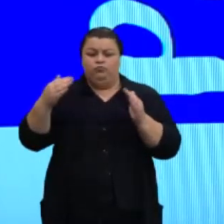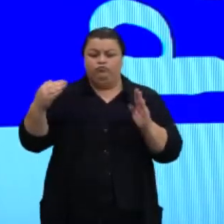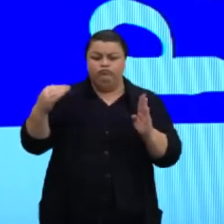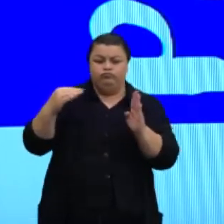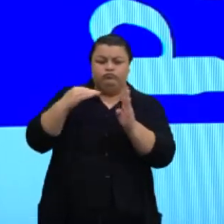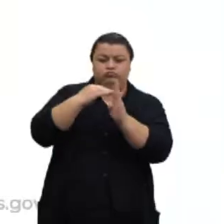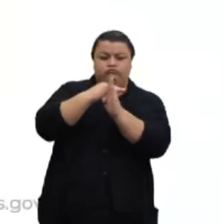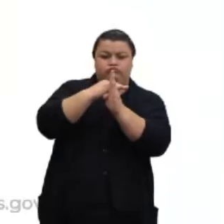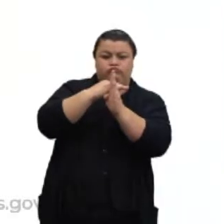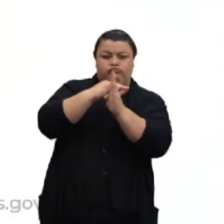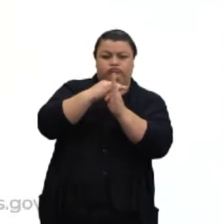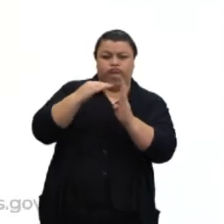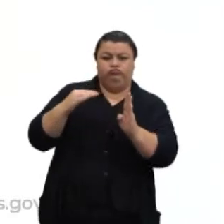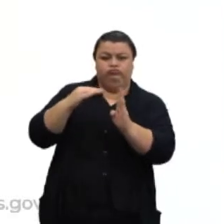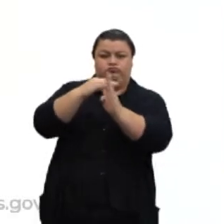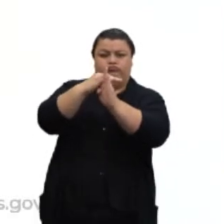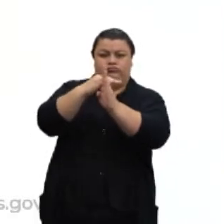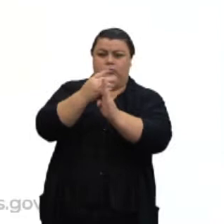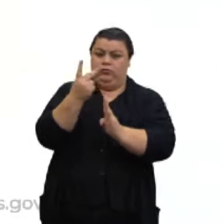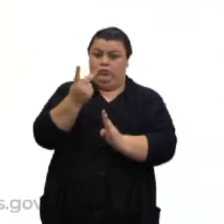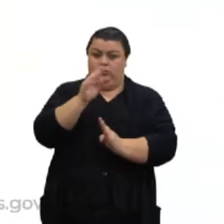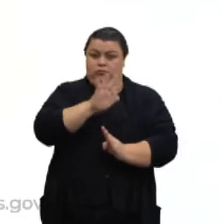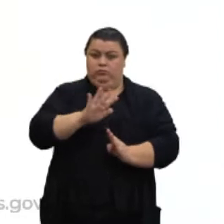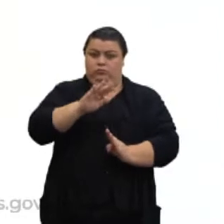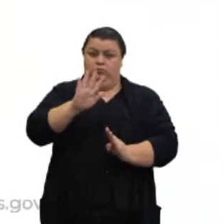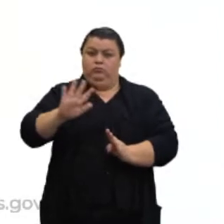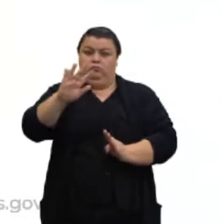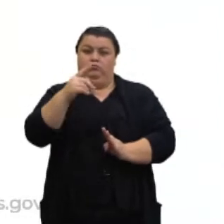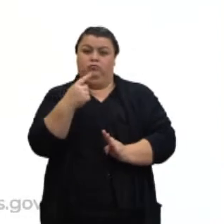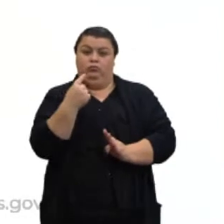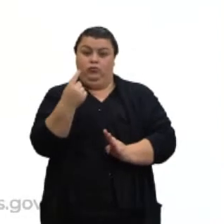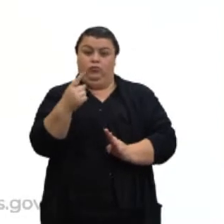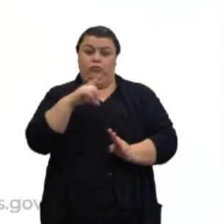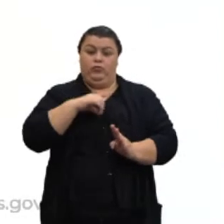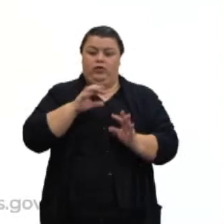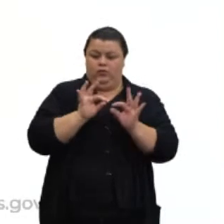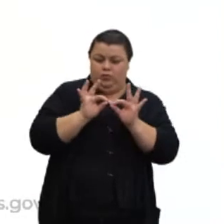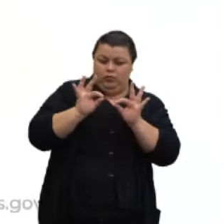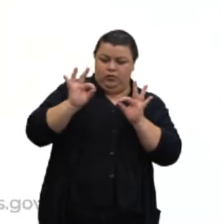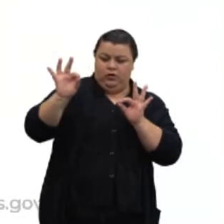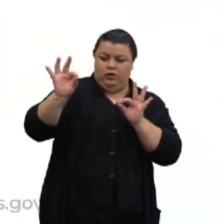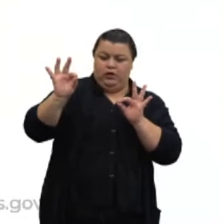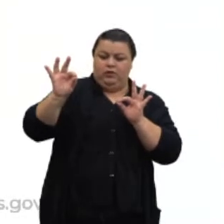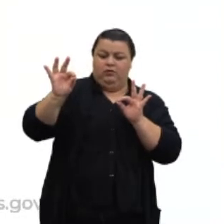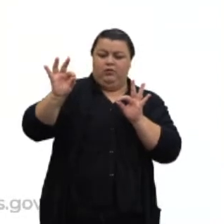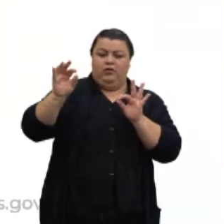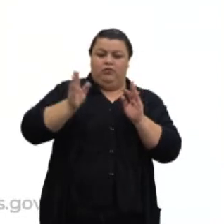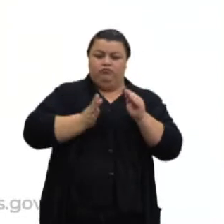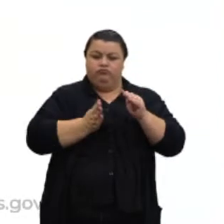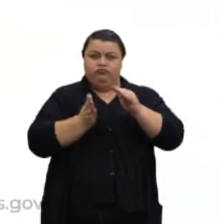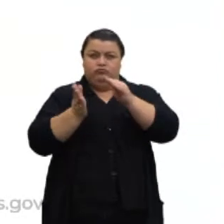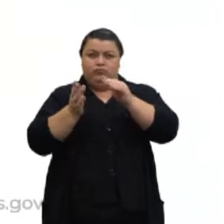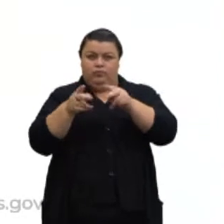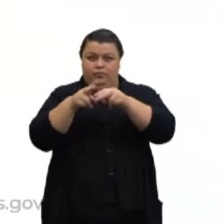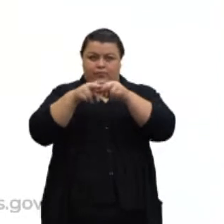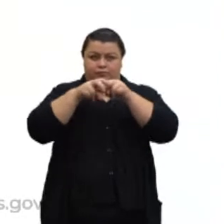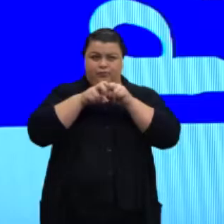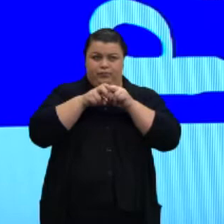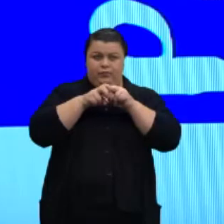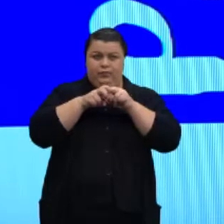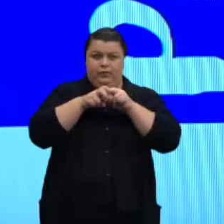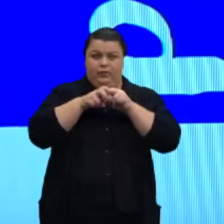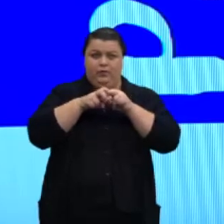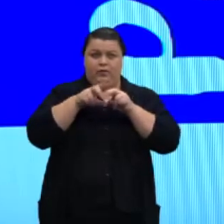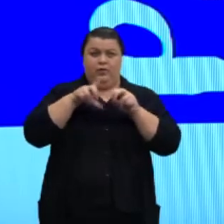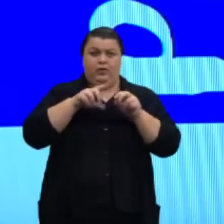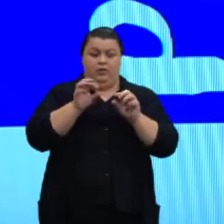Beleza? Então, são dois planos e um deles contém uma reta perpendicular ao outro. Percebam? Aqui nós